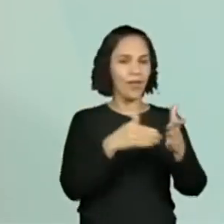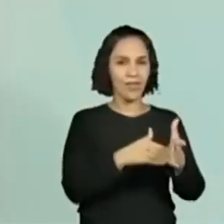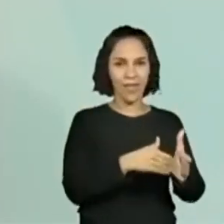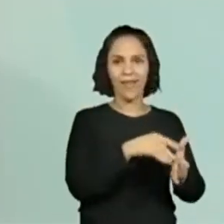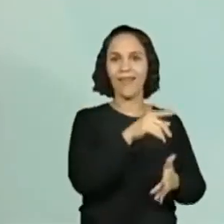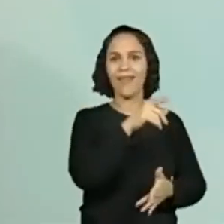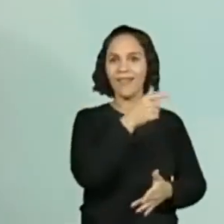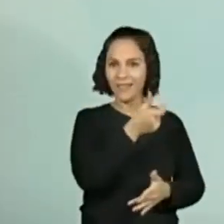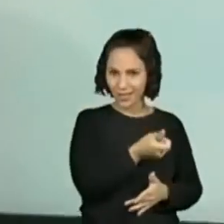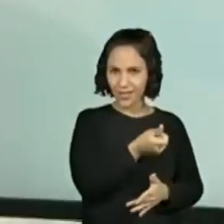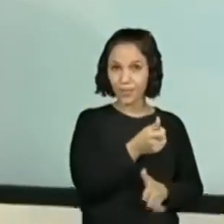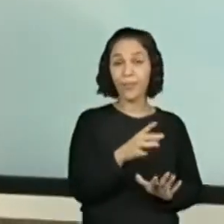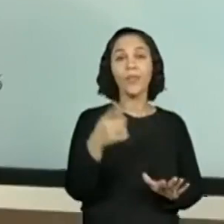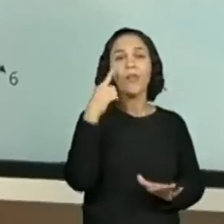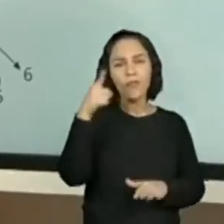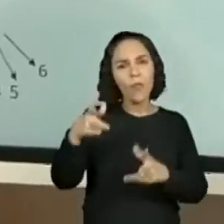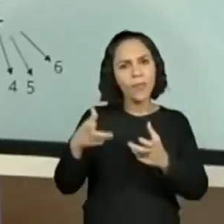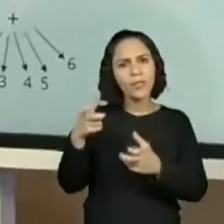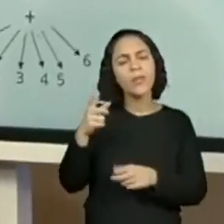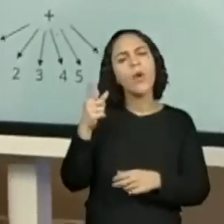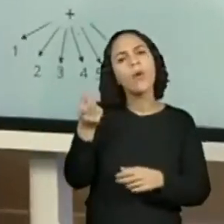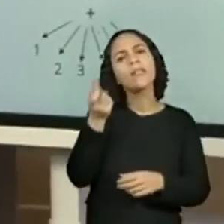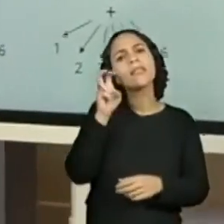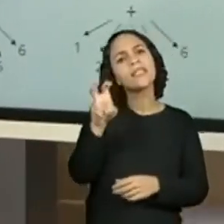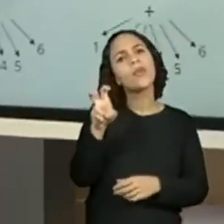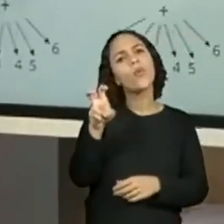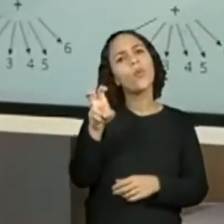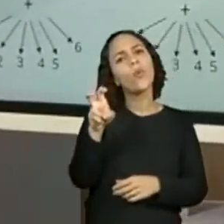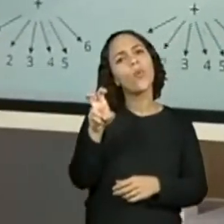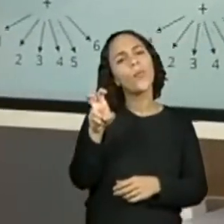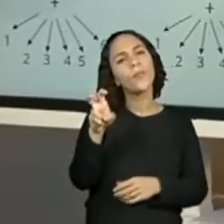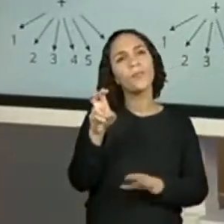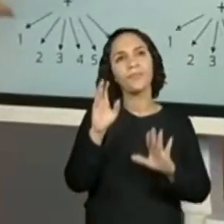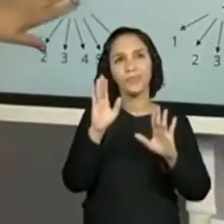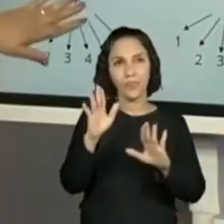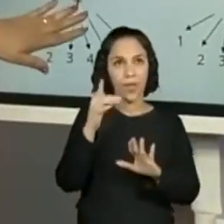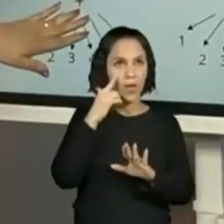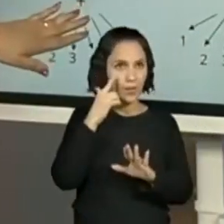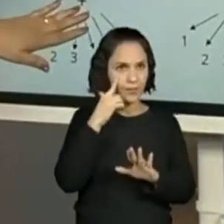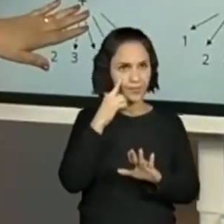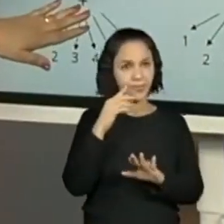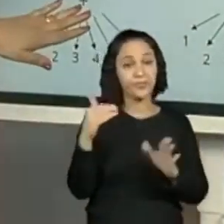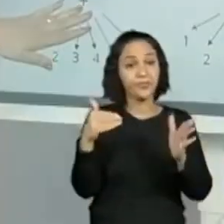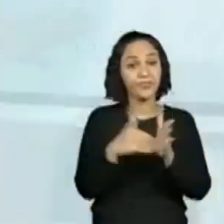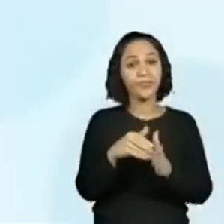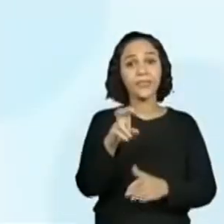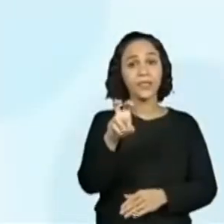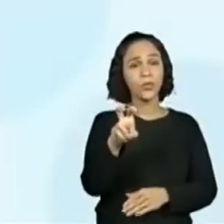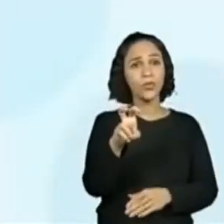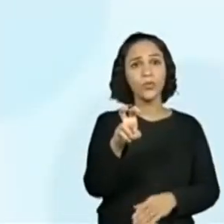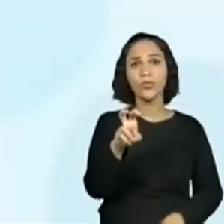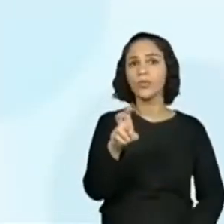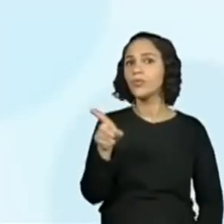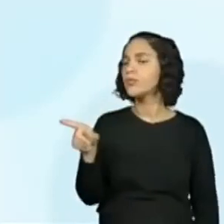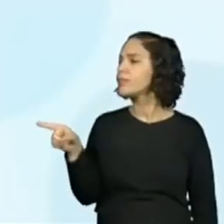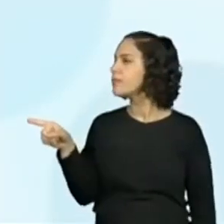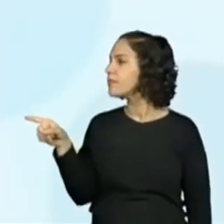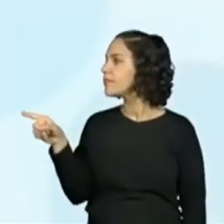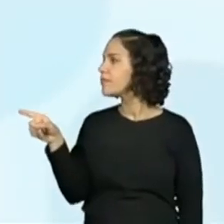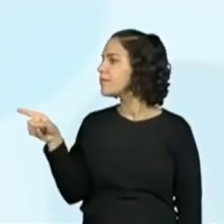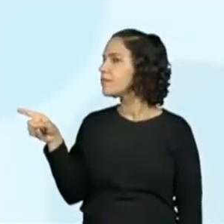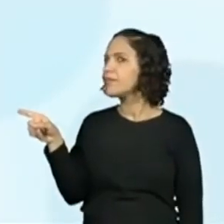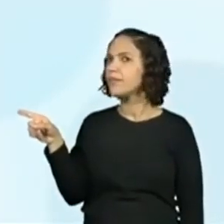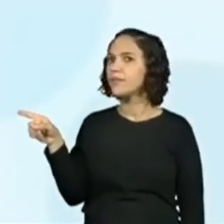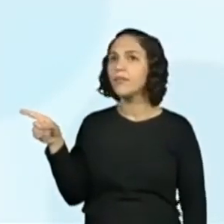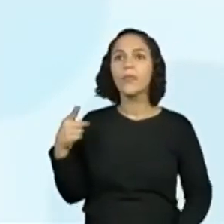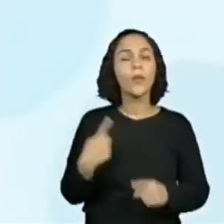possibilidades. Ok? Isso. E aqui, eu fui só até o cinco. E aí, a gente tem o quê?